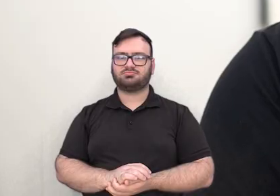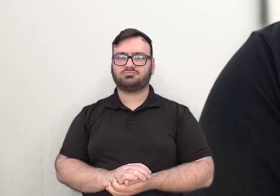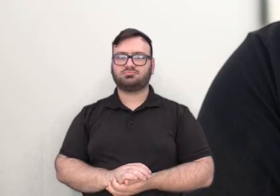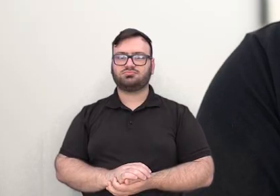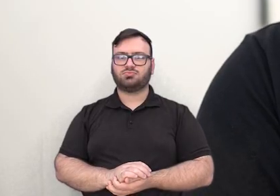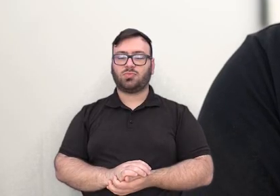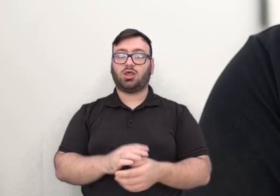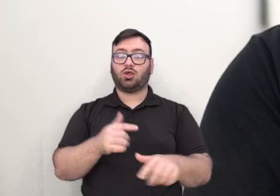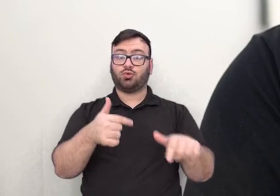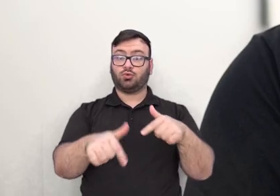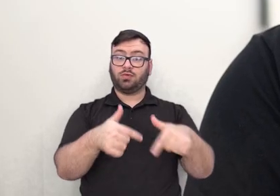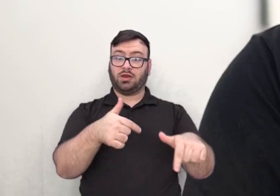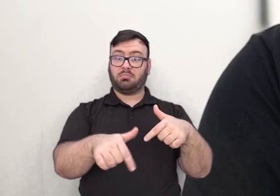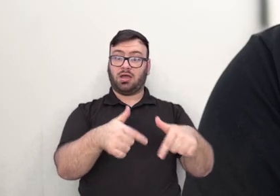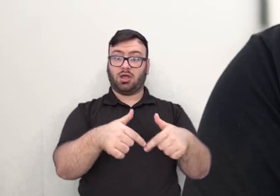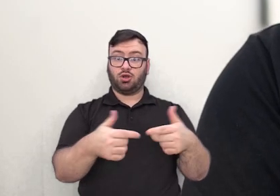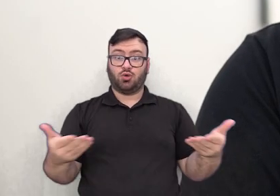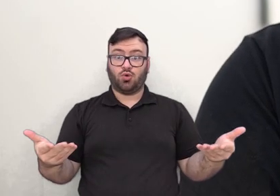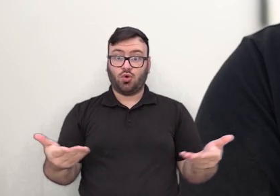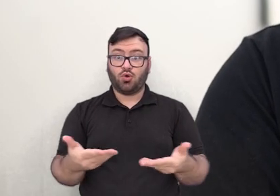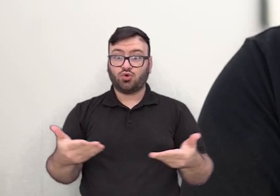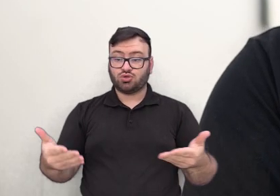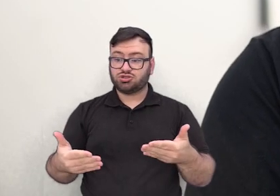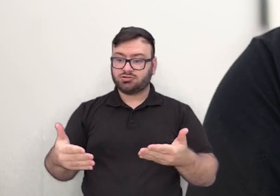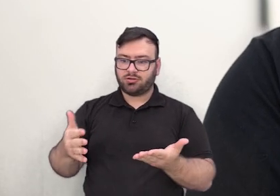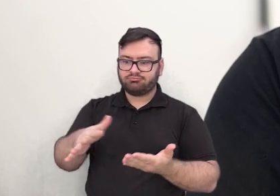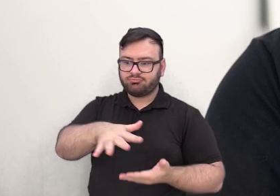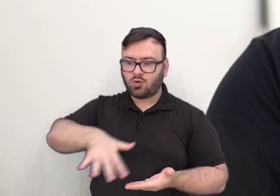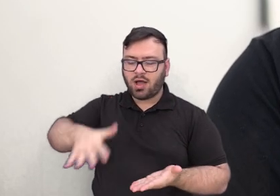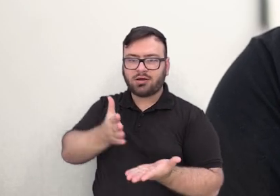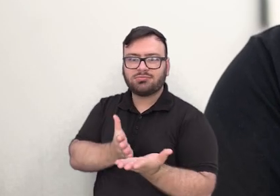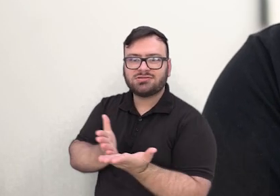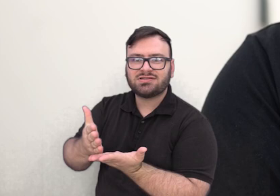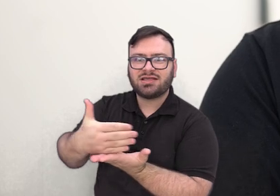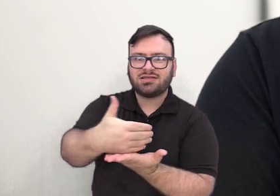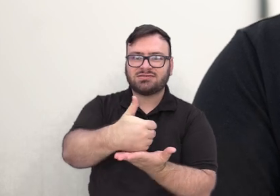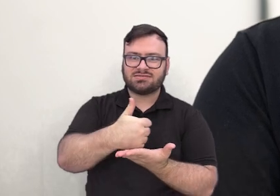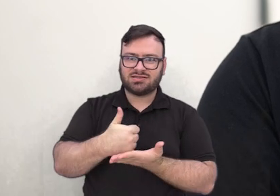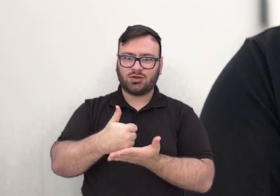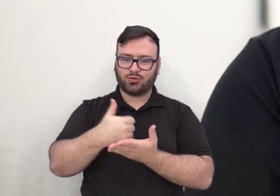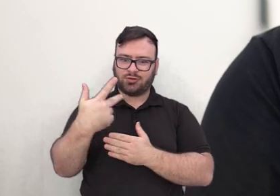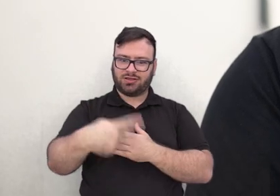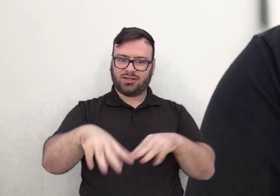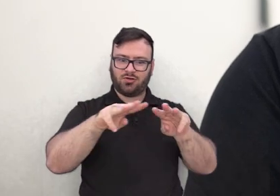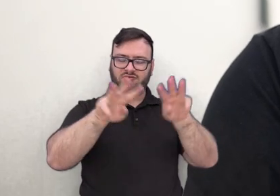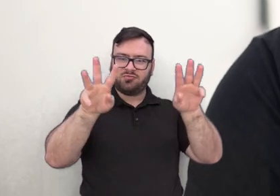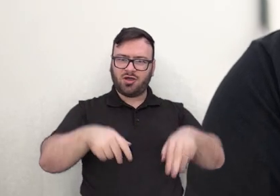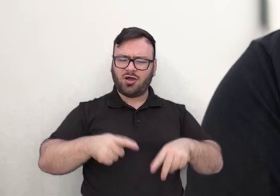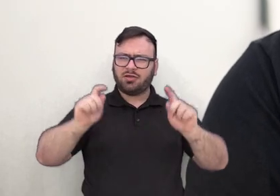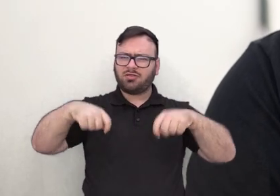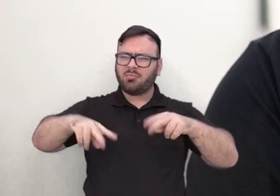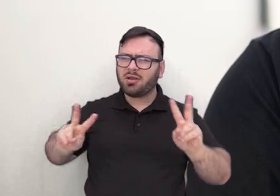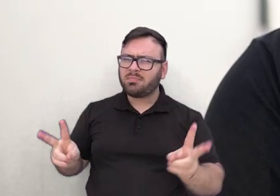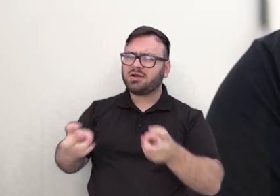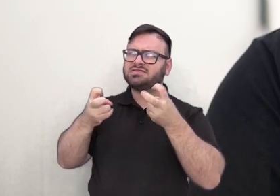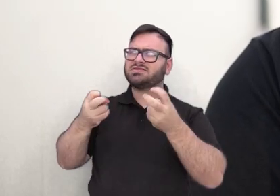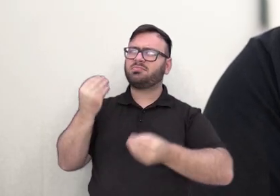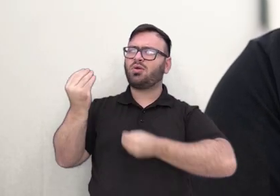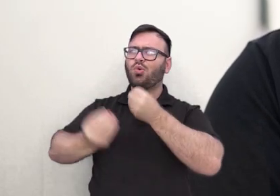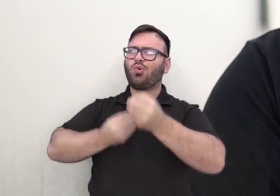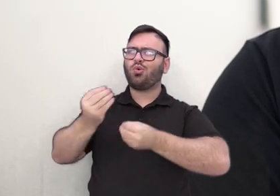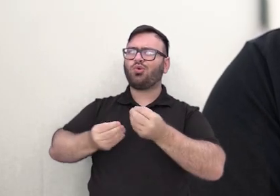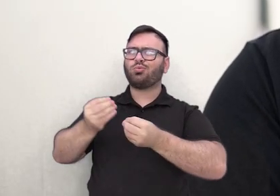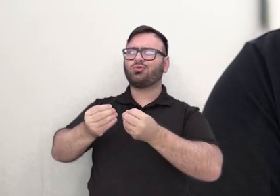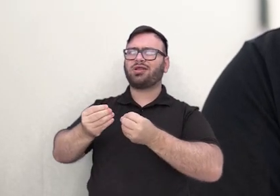Trabalho frente às atividades de extensão aqui do campus e pude também observar o quanto a universidade traz